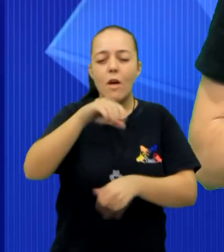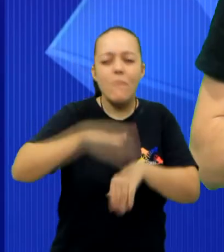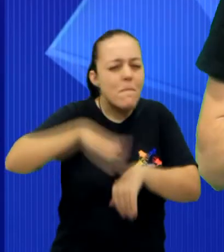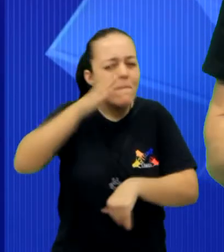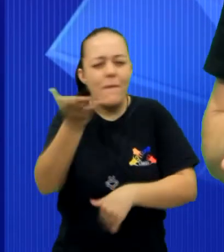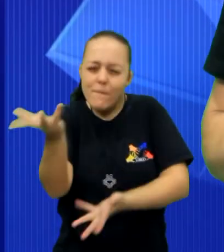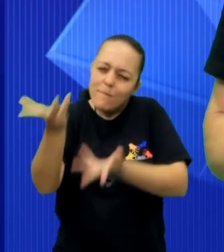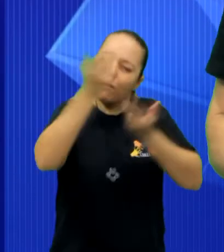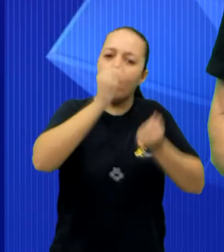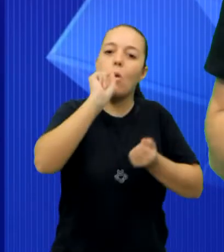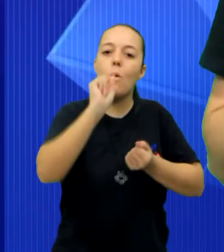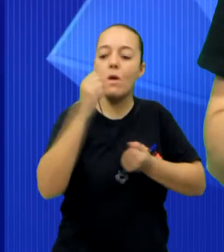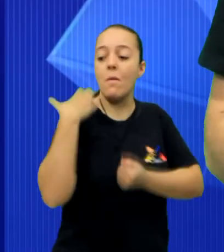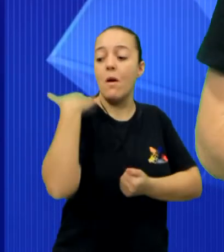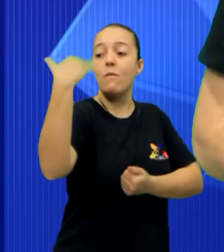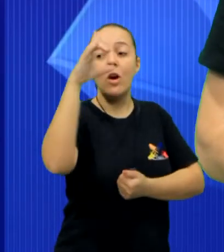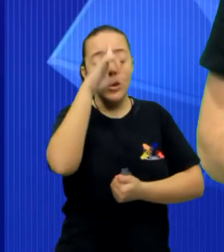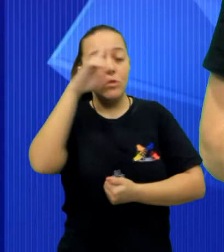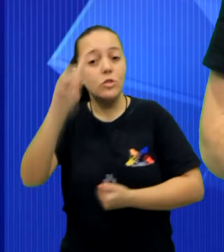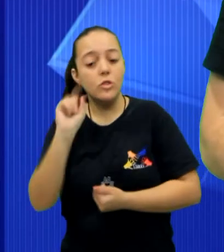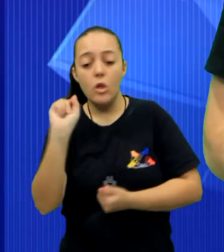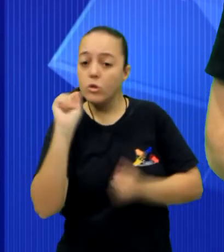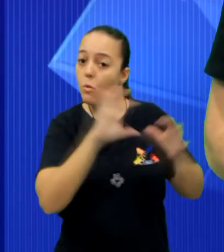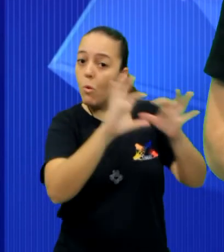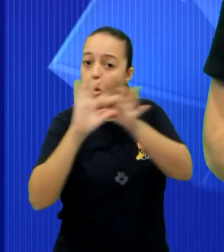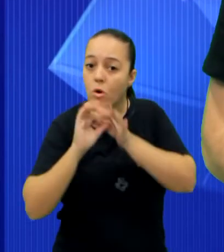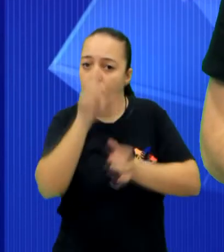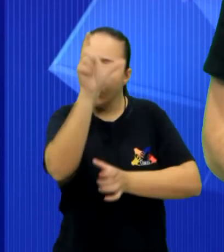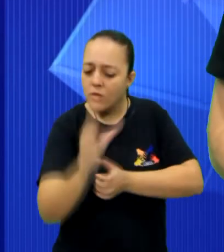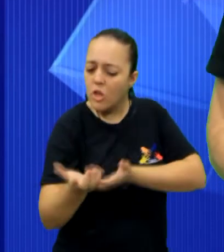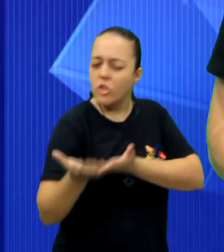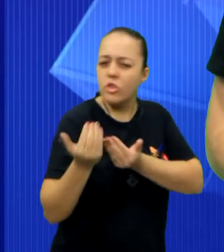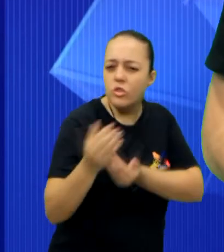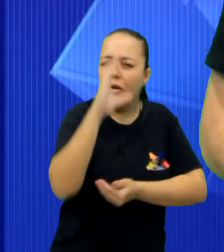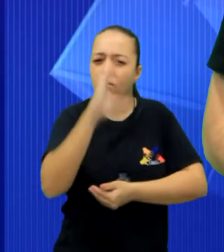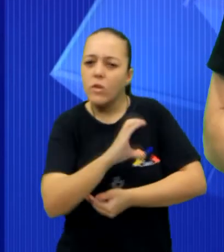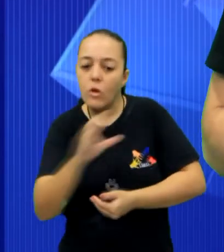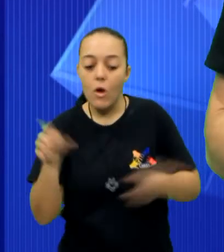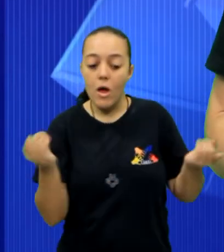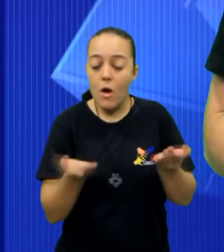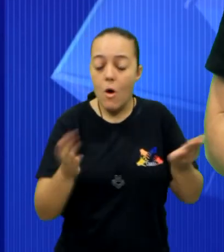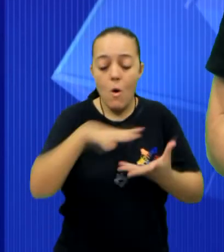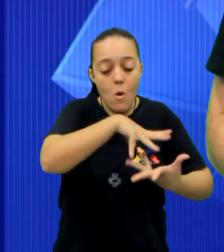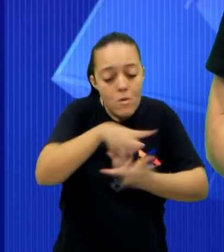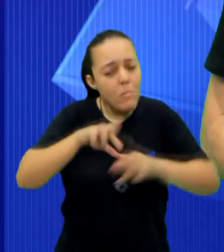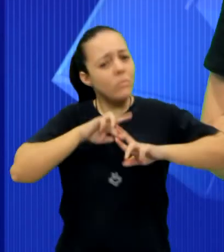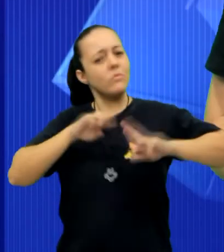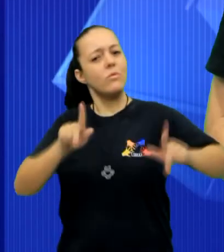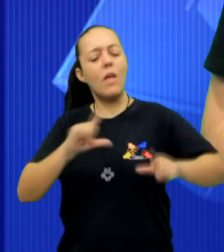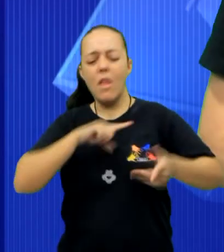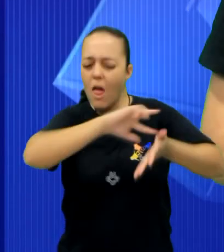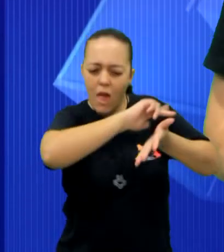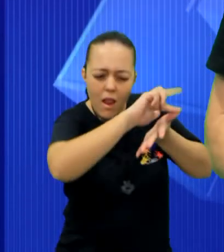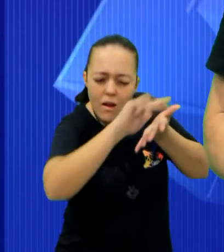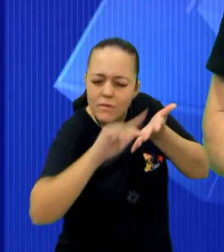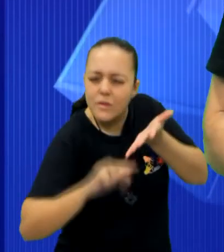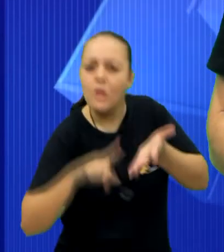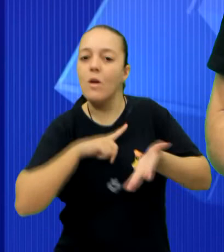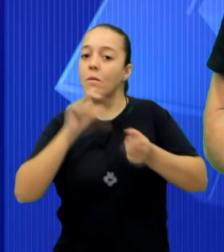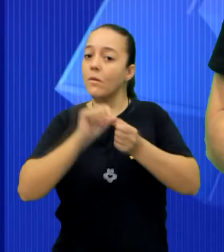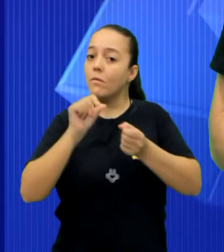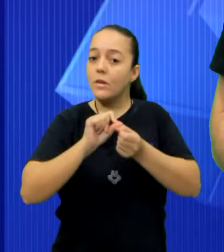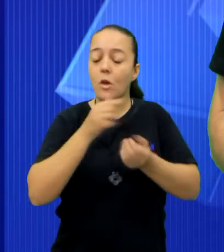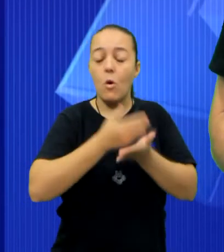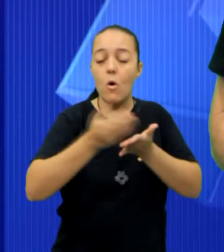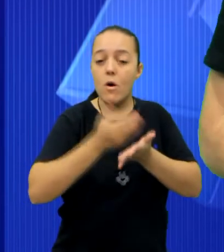estão todos mais do que convidados para o Vocation Day. Junte-se a nós, seja um jovem cristão que faz a diferença no mundo. Serão várias atividades